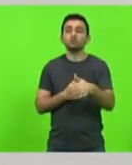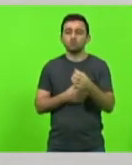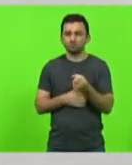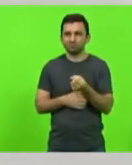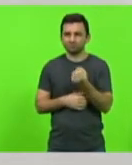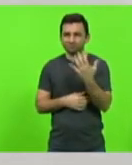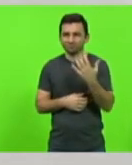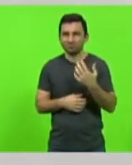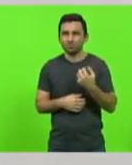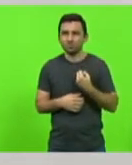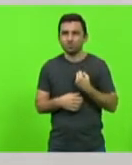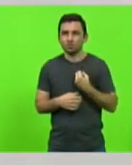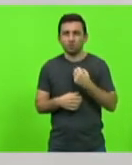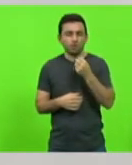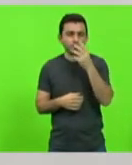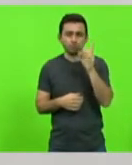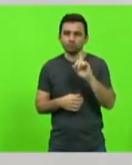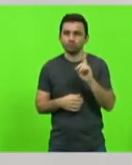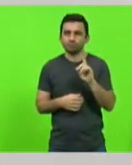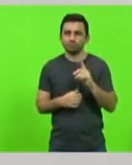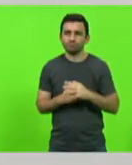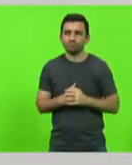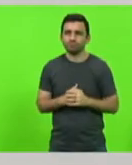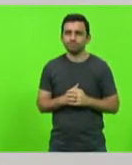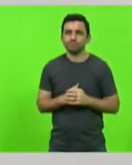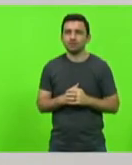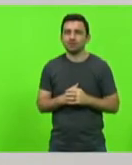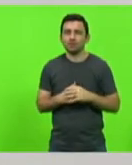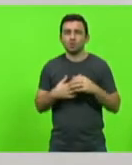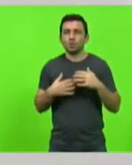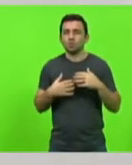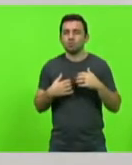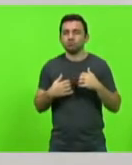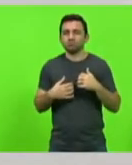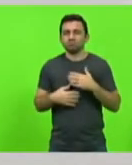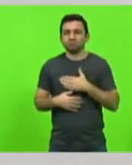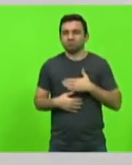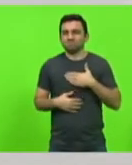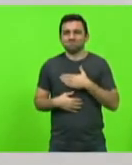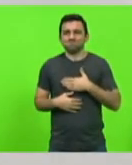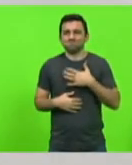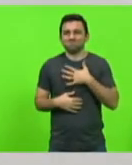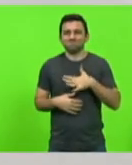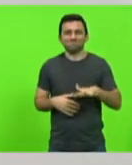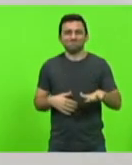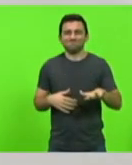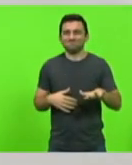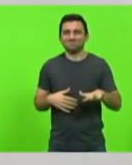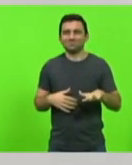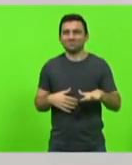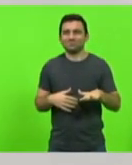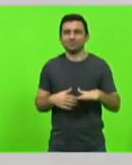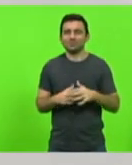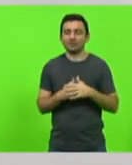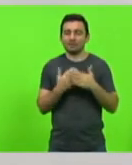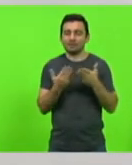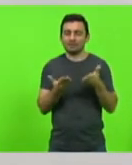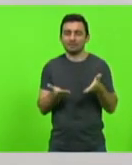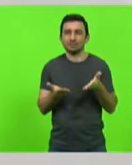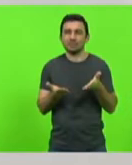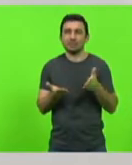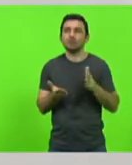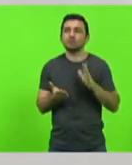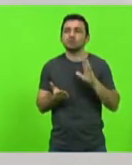vêm não são bons para nós, não nos orgulham em nada. Não há nada que possamos nos orgulhar de sermos